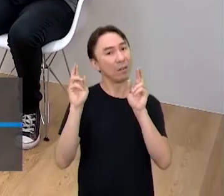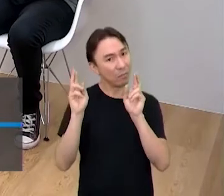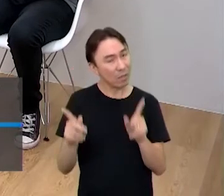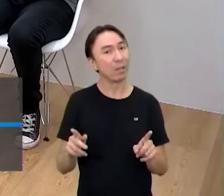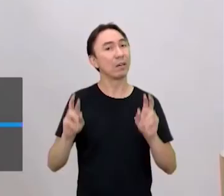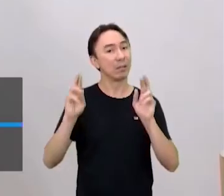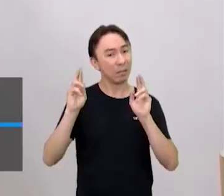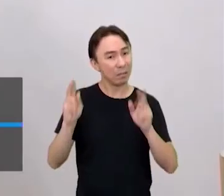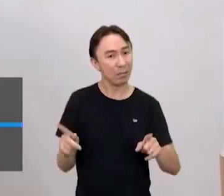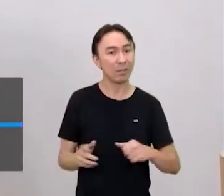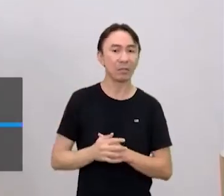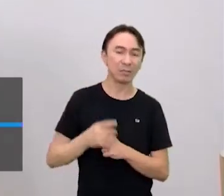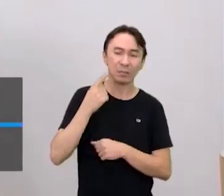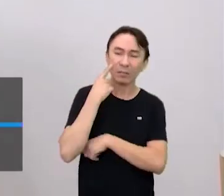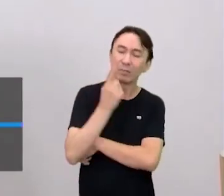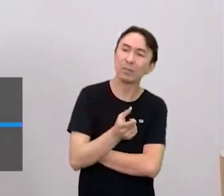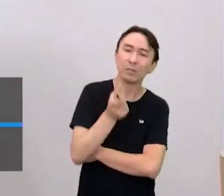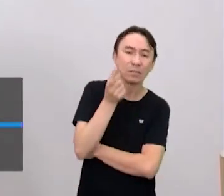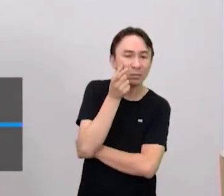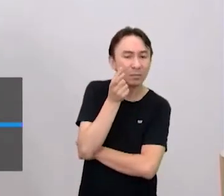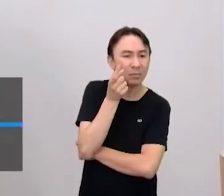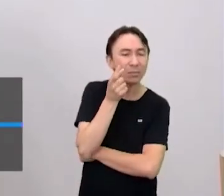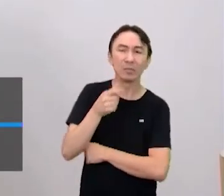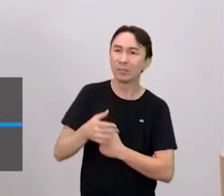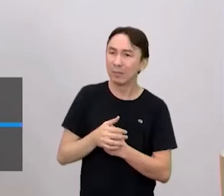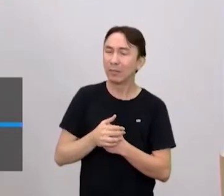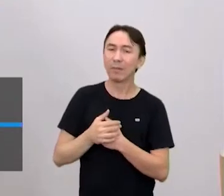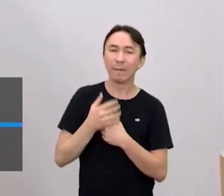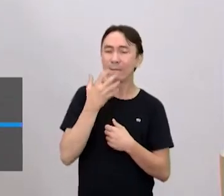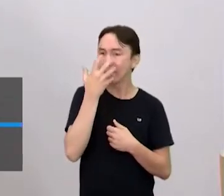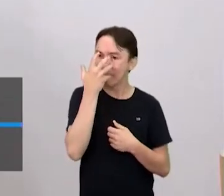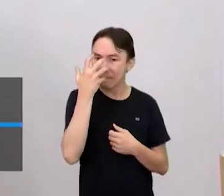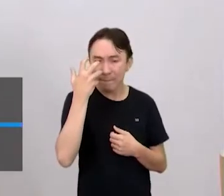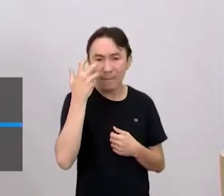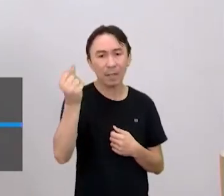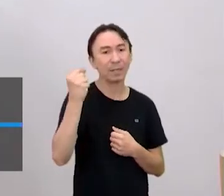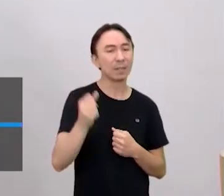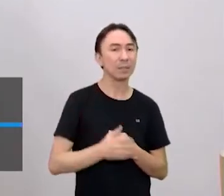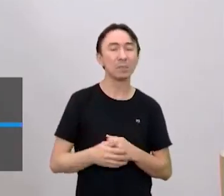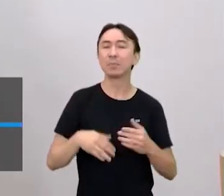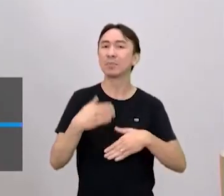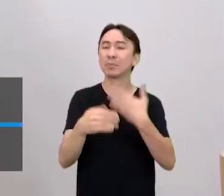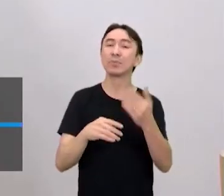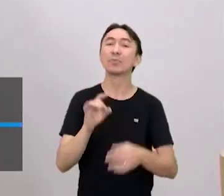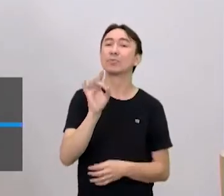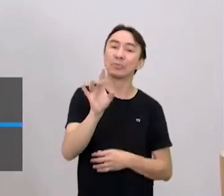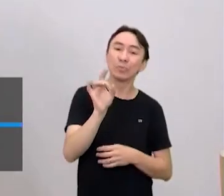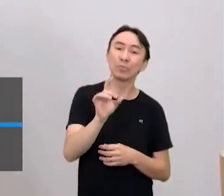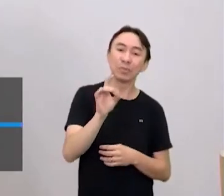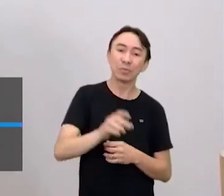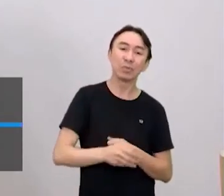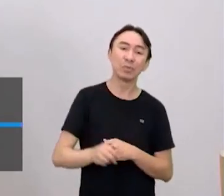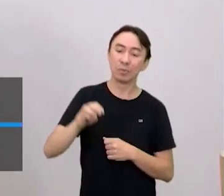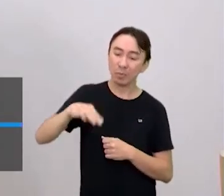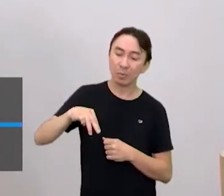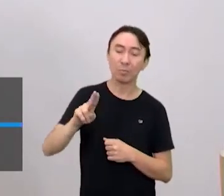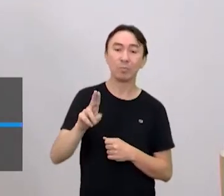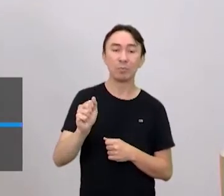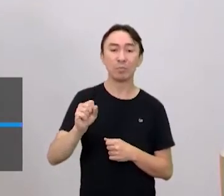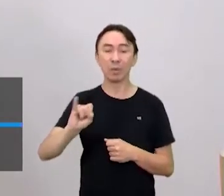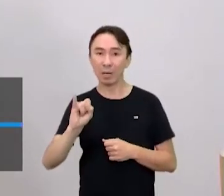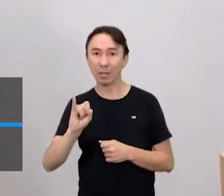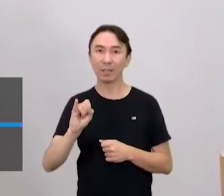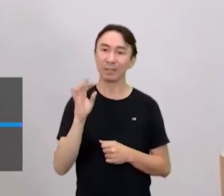diferentes. E daí, eu comecei a me apaixonar e daí eu comecei a ver só a luta de Muay Thai, porque o Muay Thai, luta de Muay Thai mesmo,